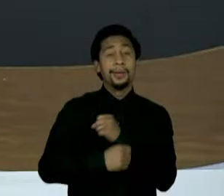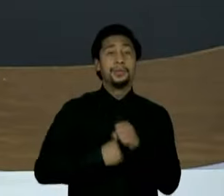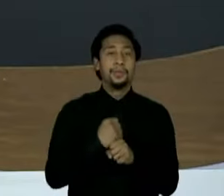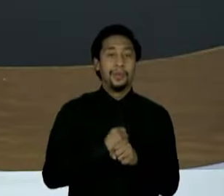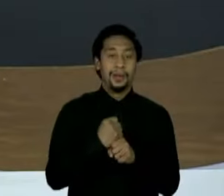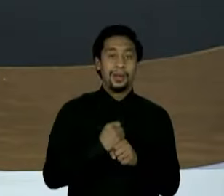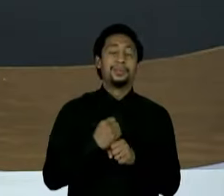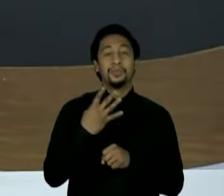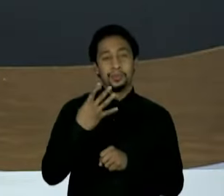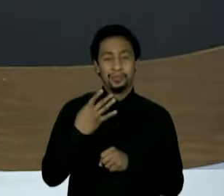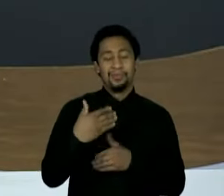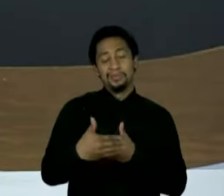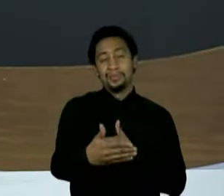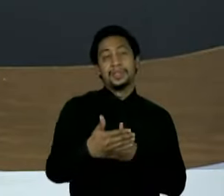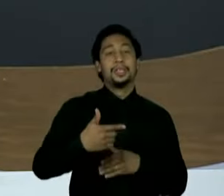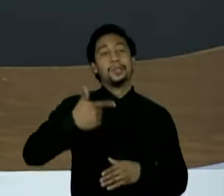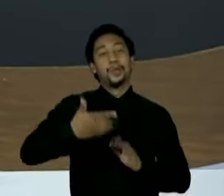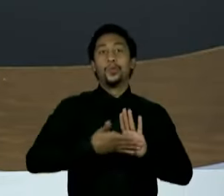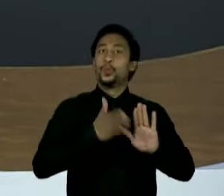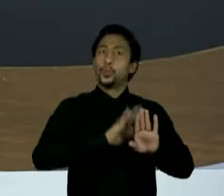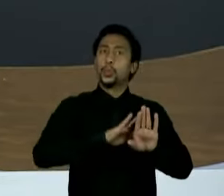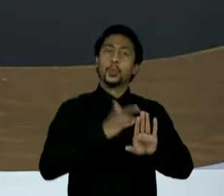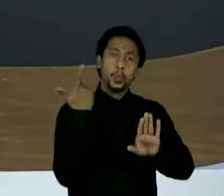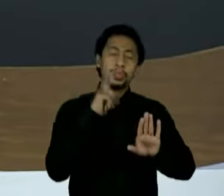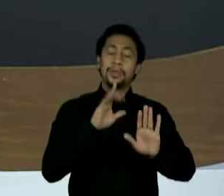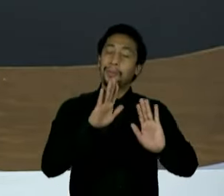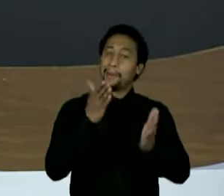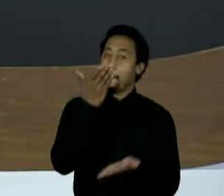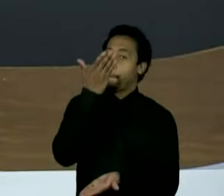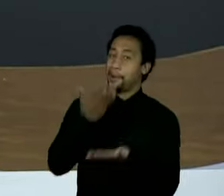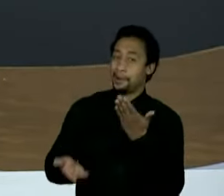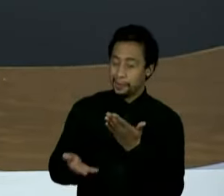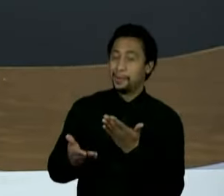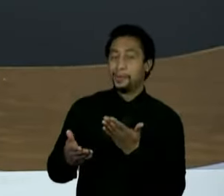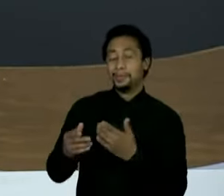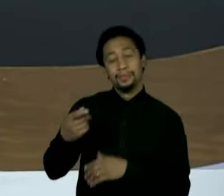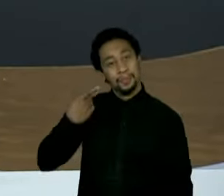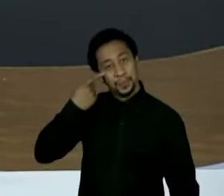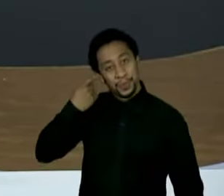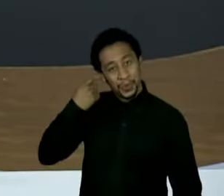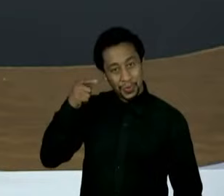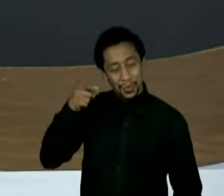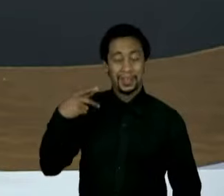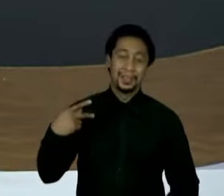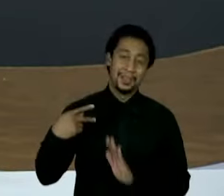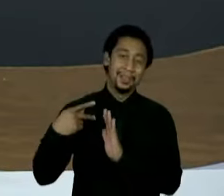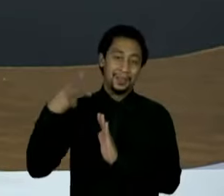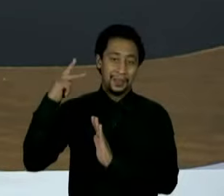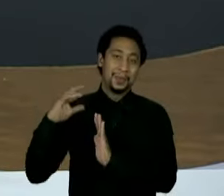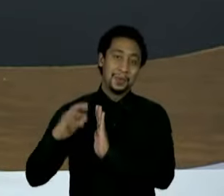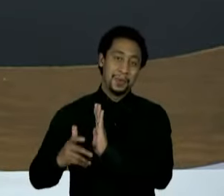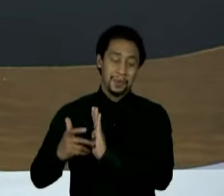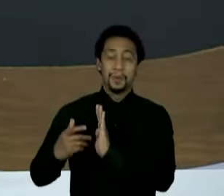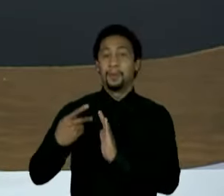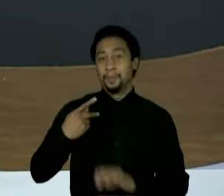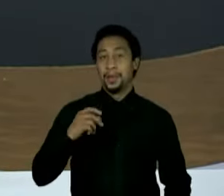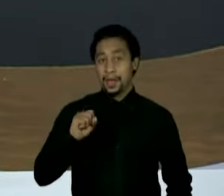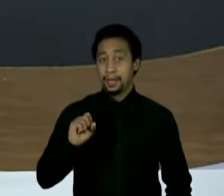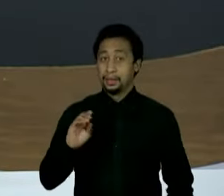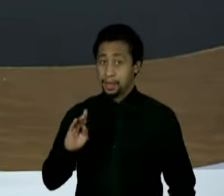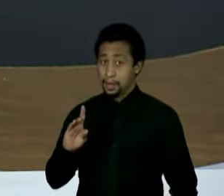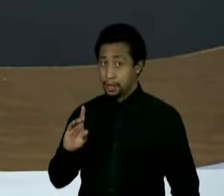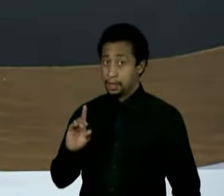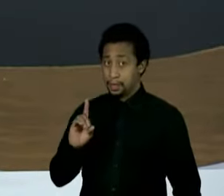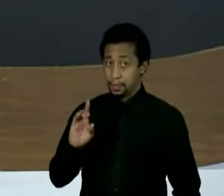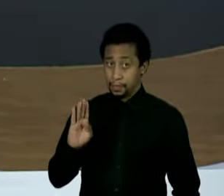eleição acirrada para o agora ex-governador João Doria do PSDB. Um dos entusiastas da postura que levou Geraldo